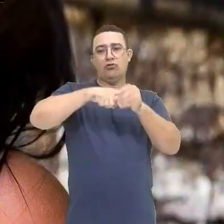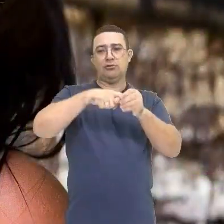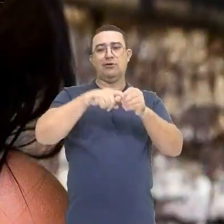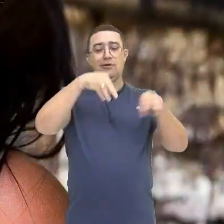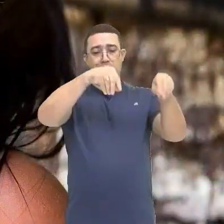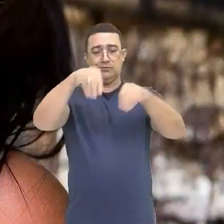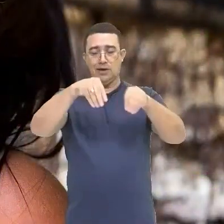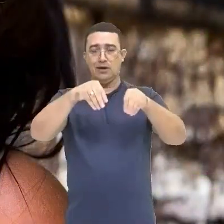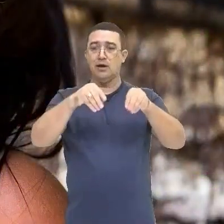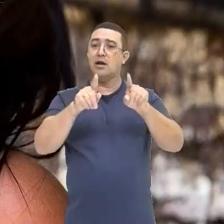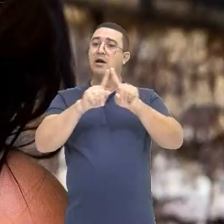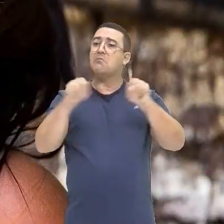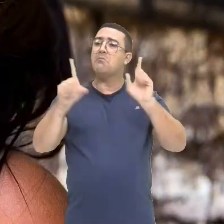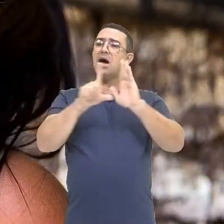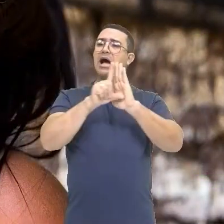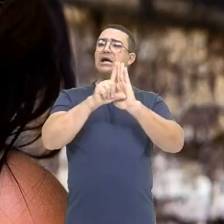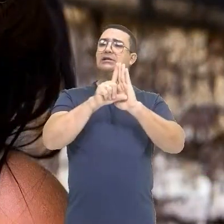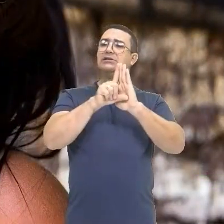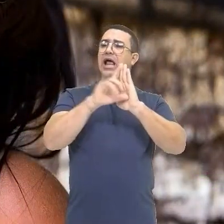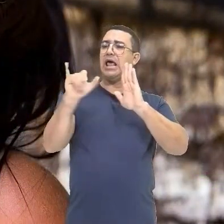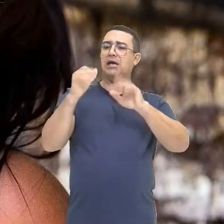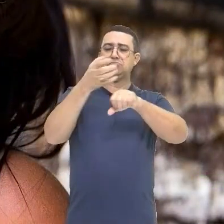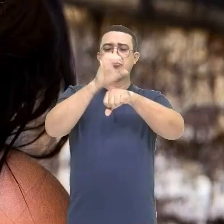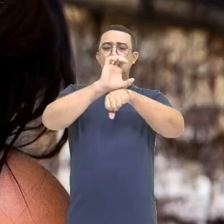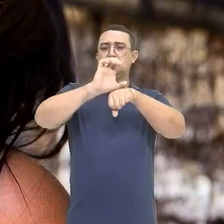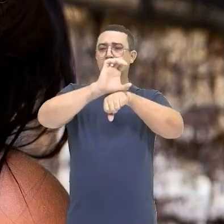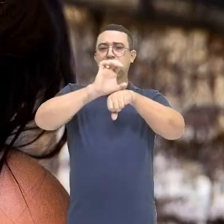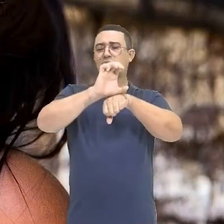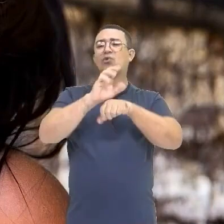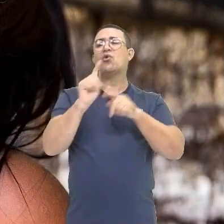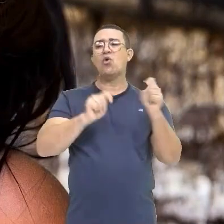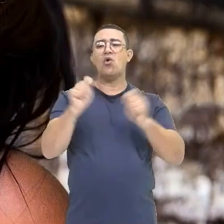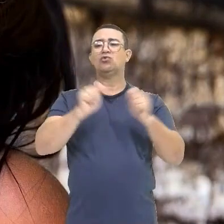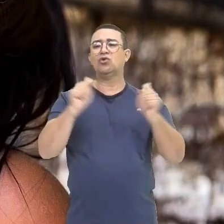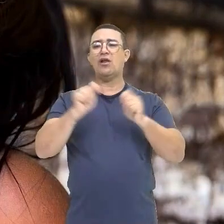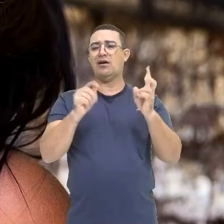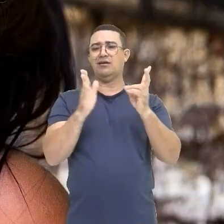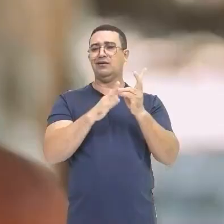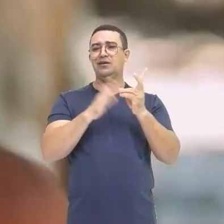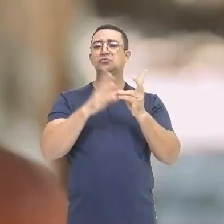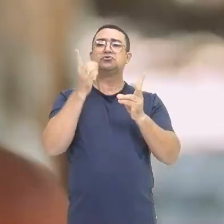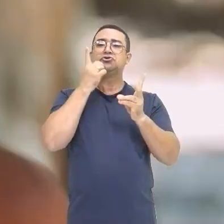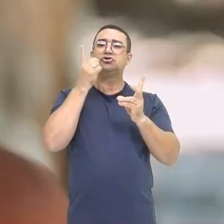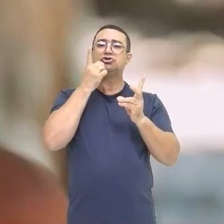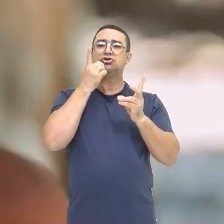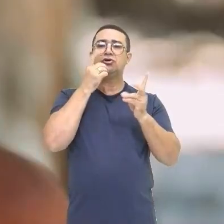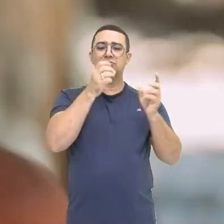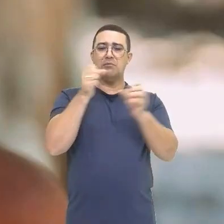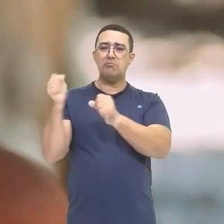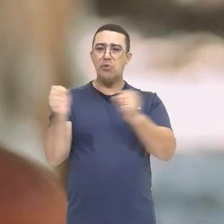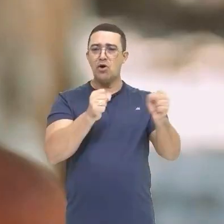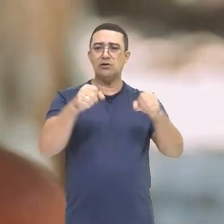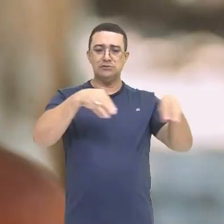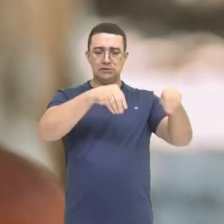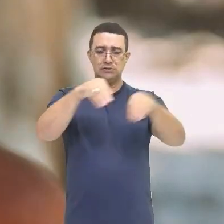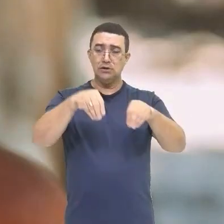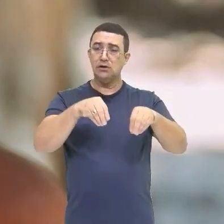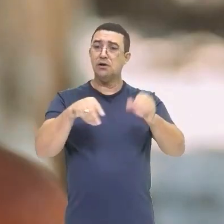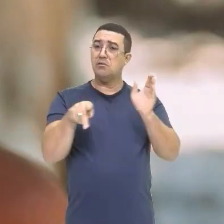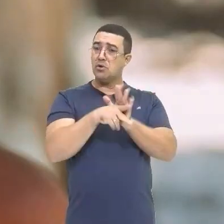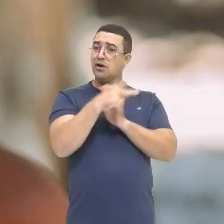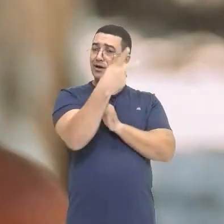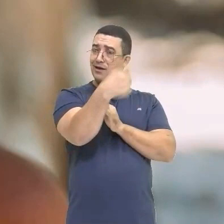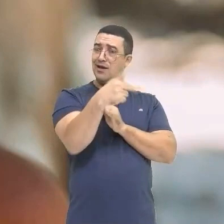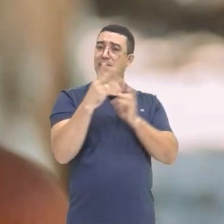constituição Não existe A necessidade De comprovação Pelos indígenas Da data da posse Da terra Uma vez que eles São povos originários